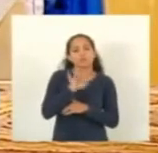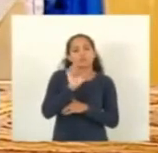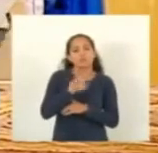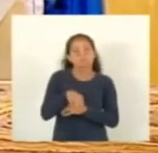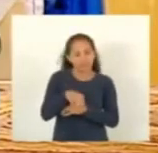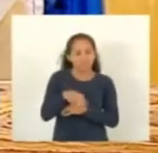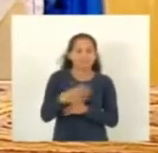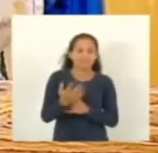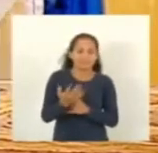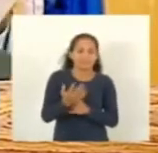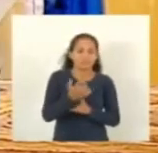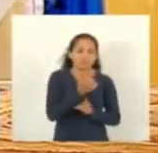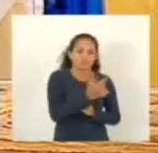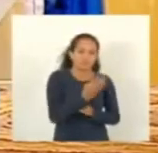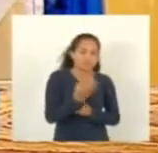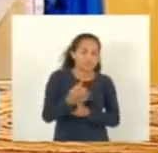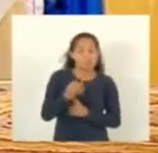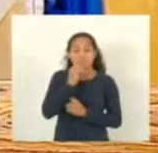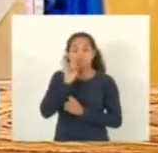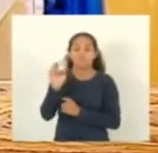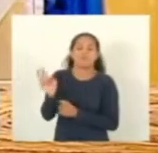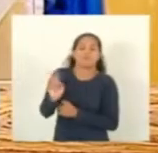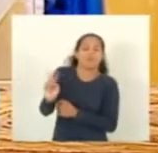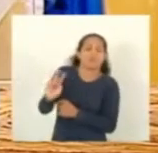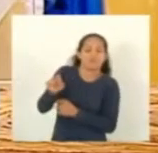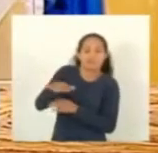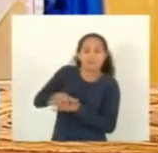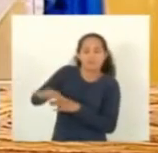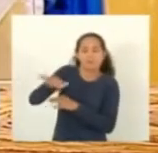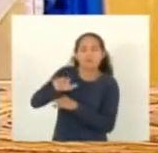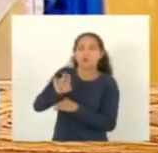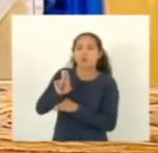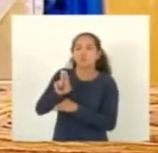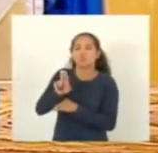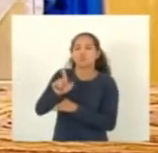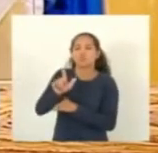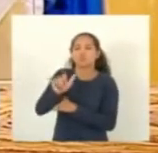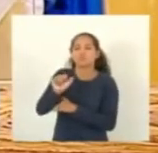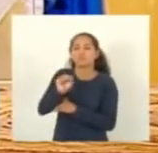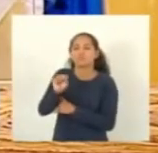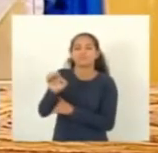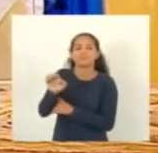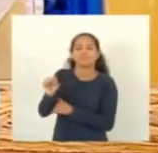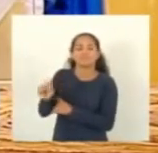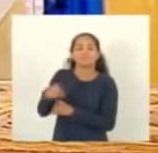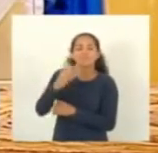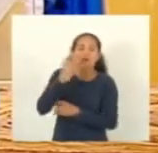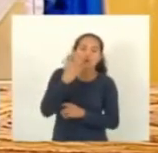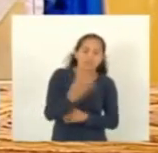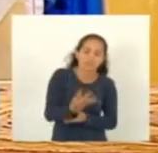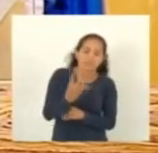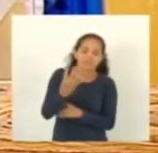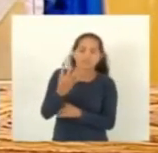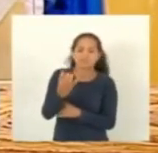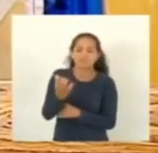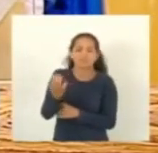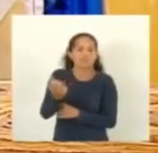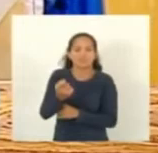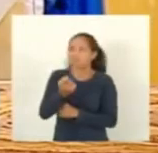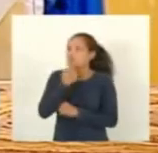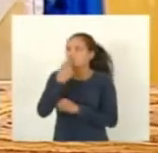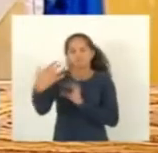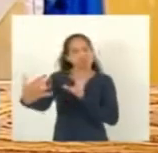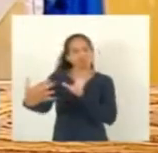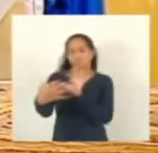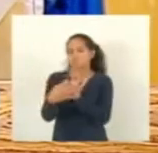O ranking, deputado Dari, Vila Velha. Bairro Ulisses Guimarães, 460 imóveis ainda não estão